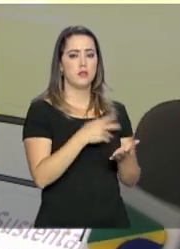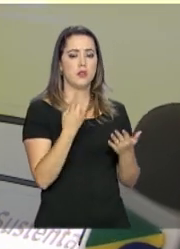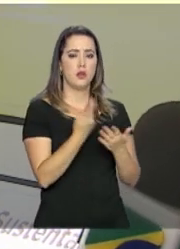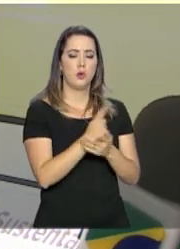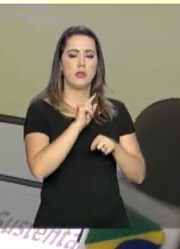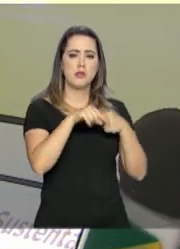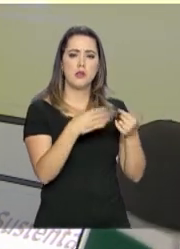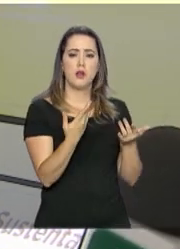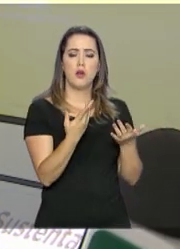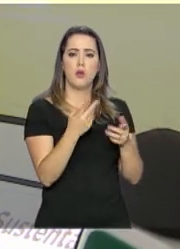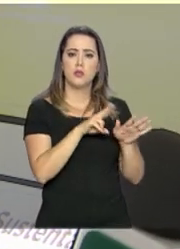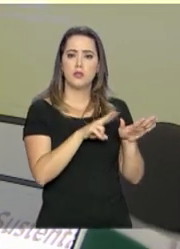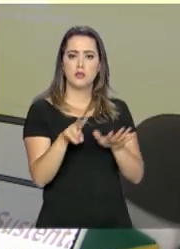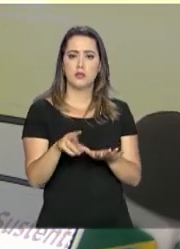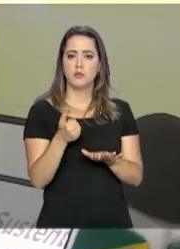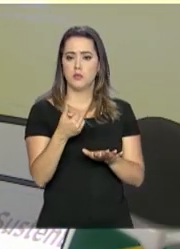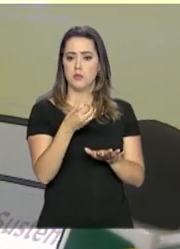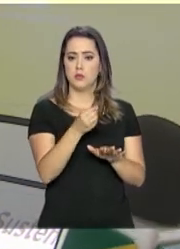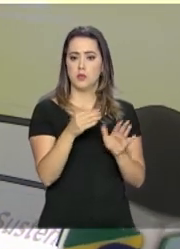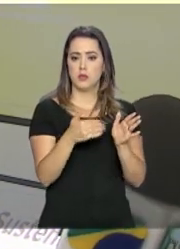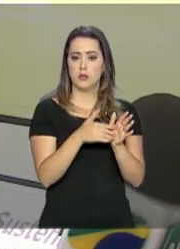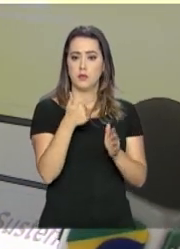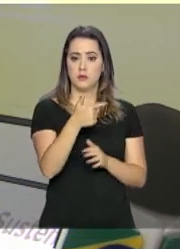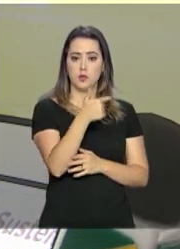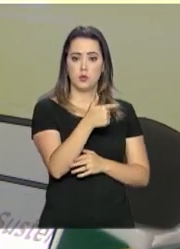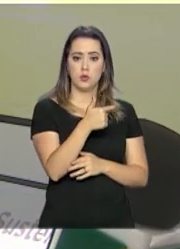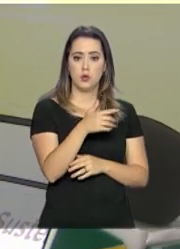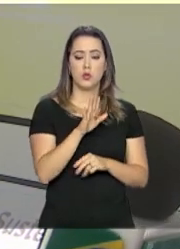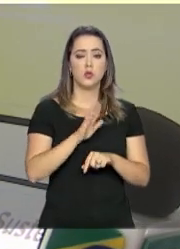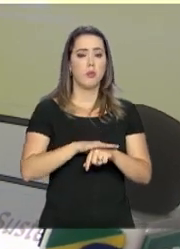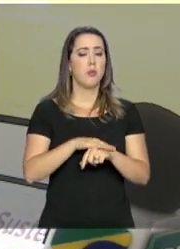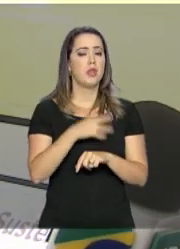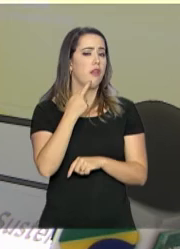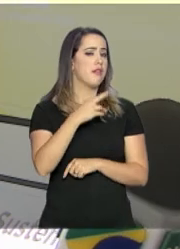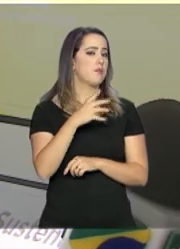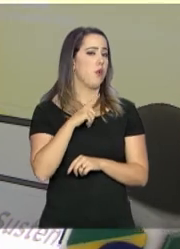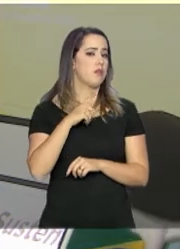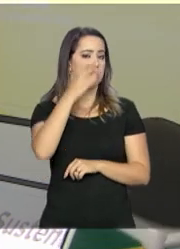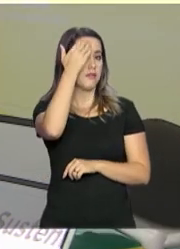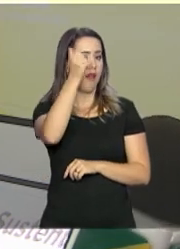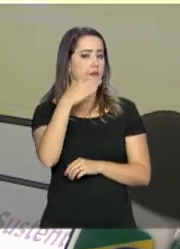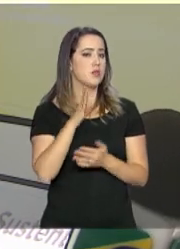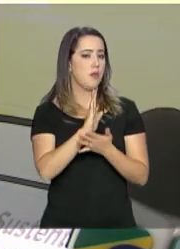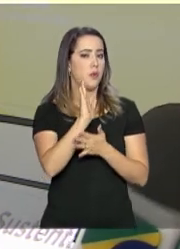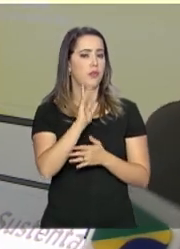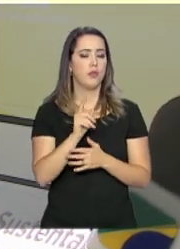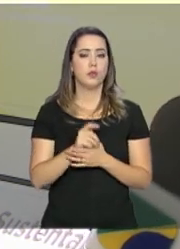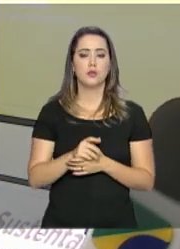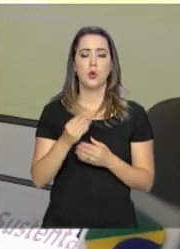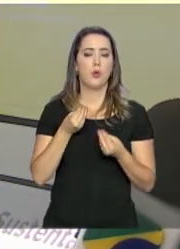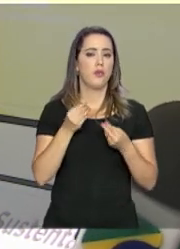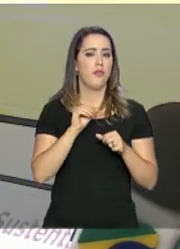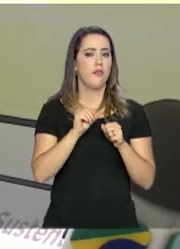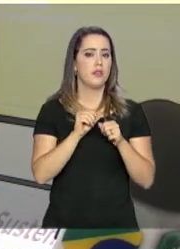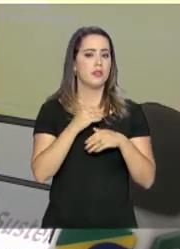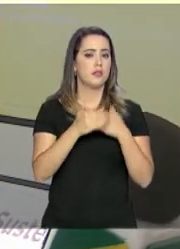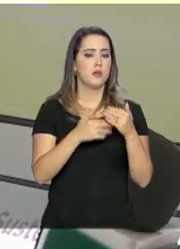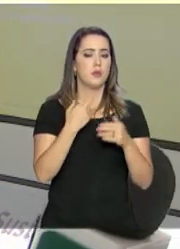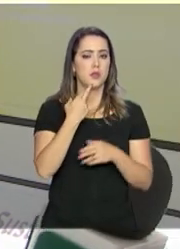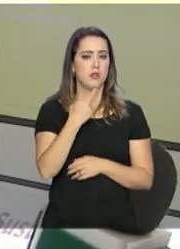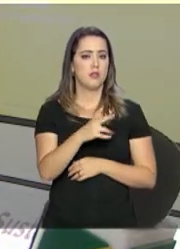a semana que vem, do dia 16 ao dia 22. Quando saem os resultados? O que o estudante deve fazer a partir dos